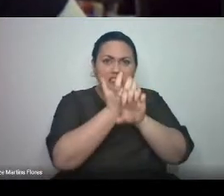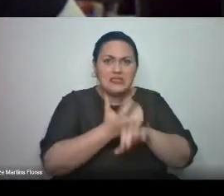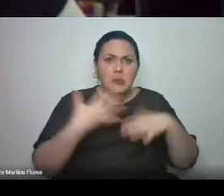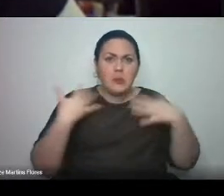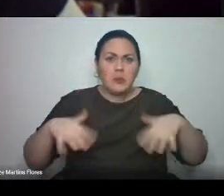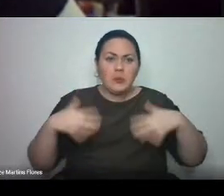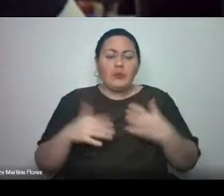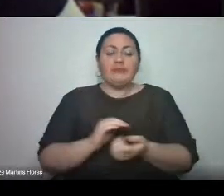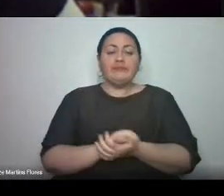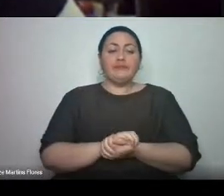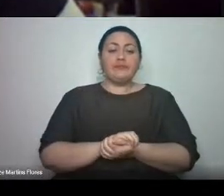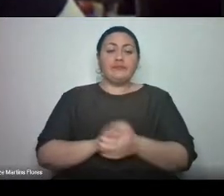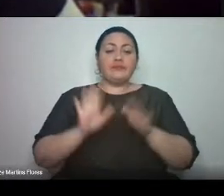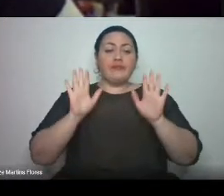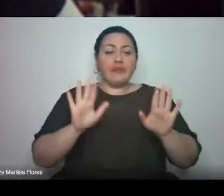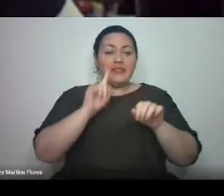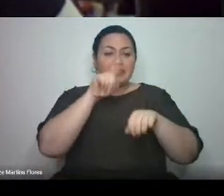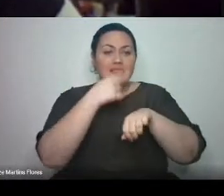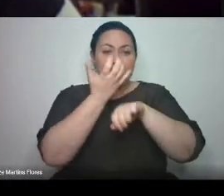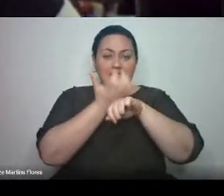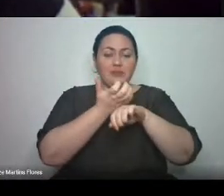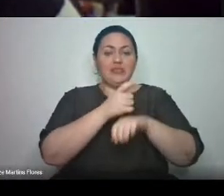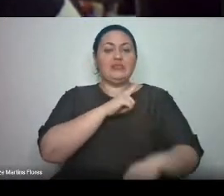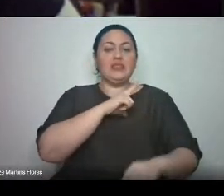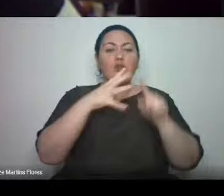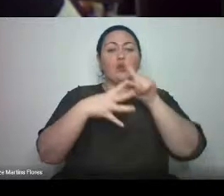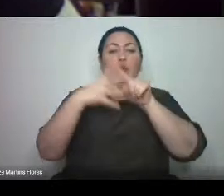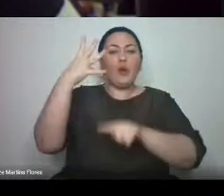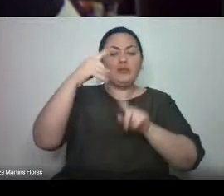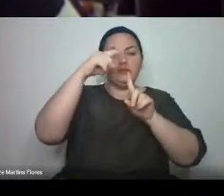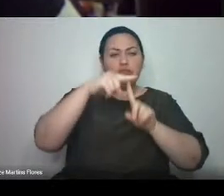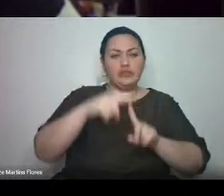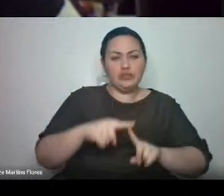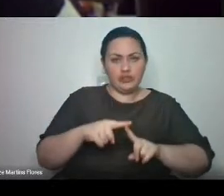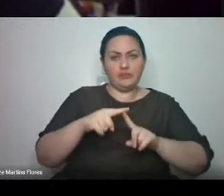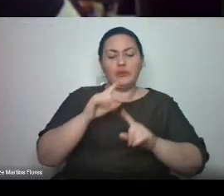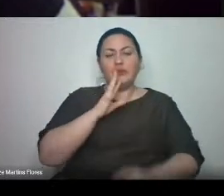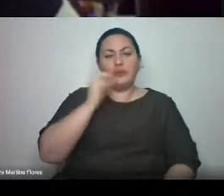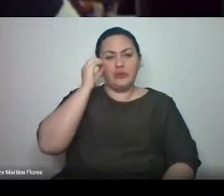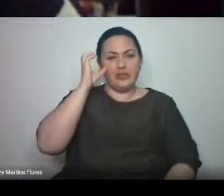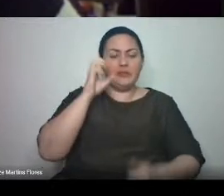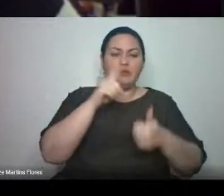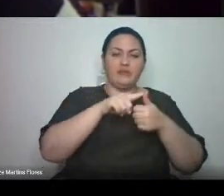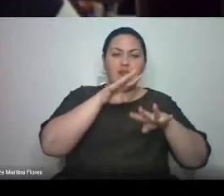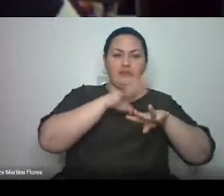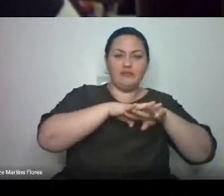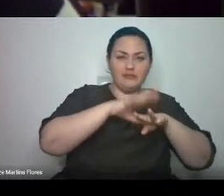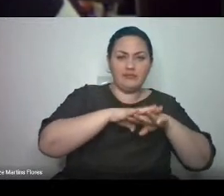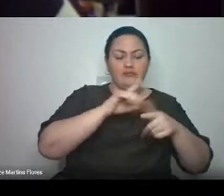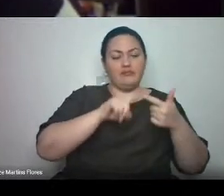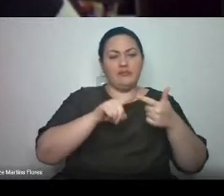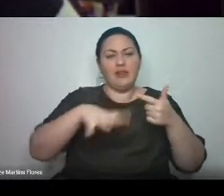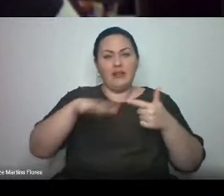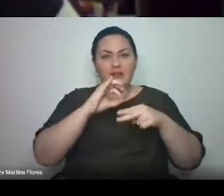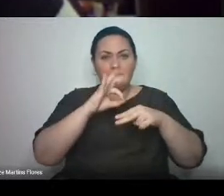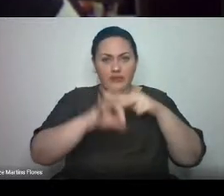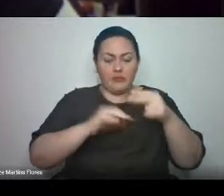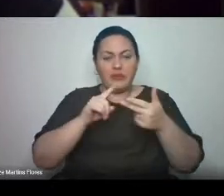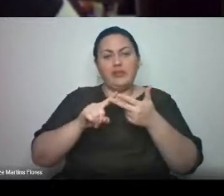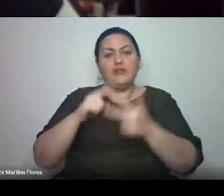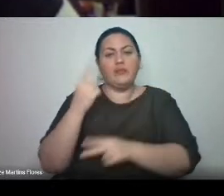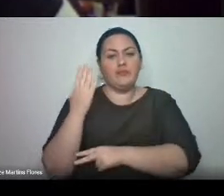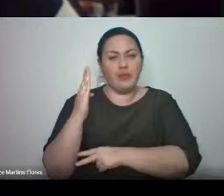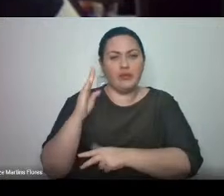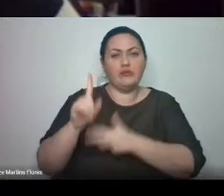Essas disciplinas estão distribuídas em quatro grandes eixos de conhecimento, ciências exatas, ciências da física médica, ciências biológicas